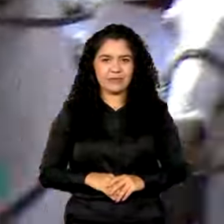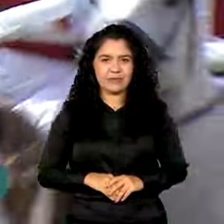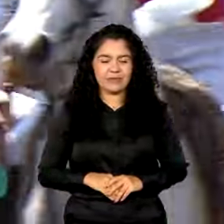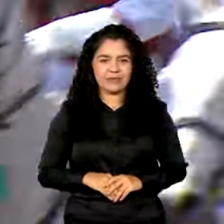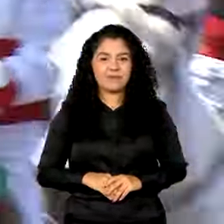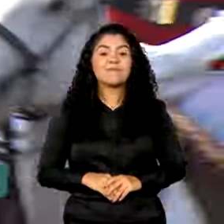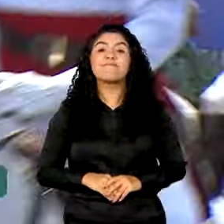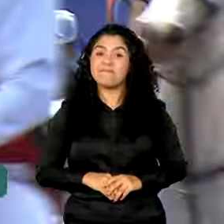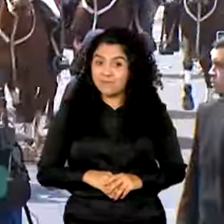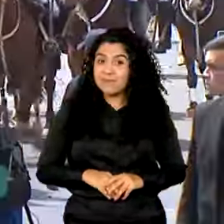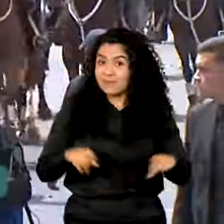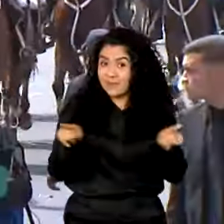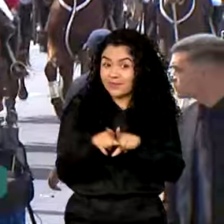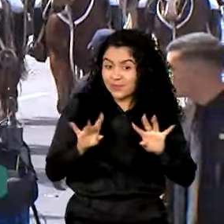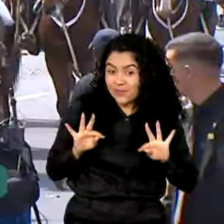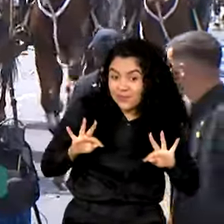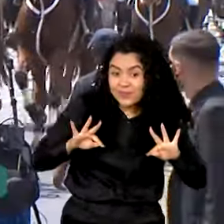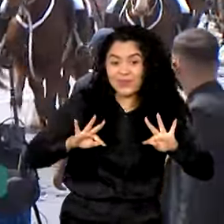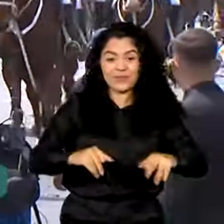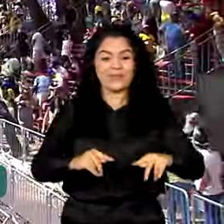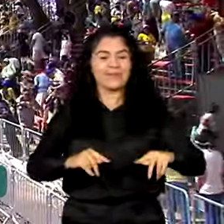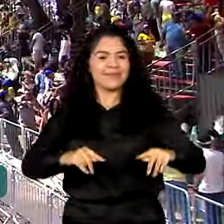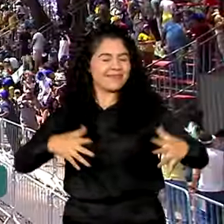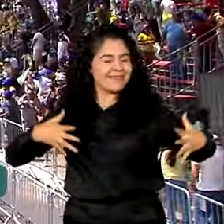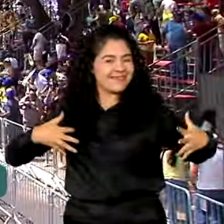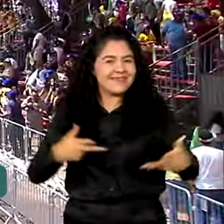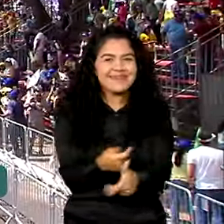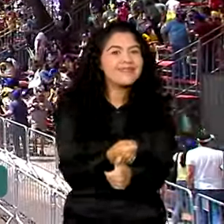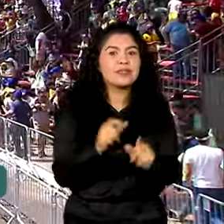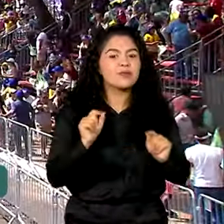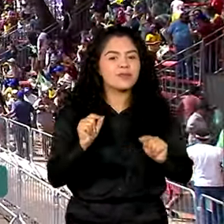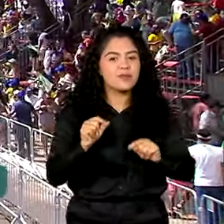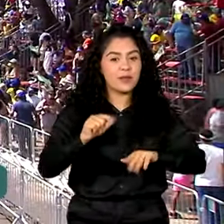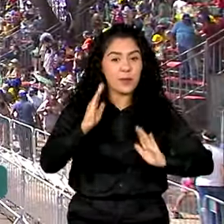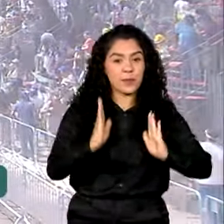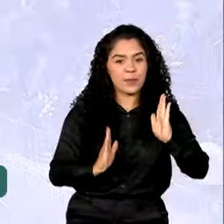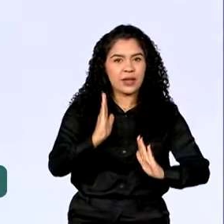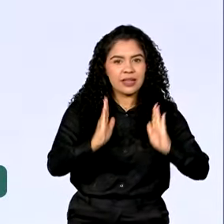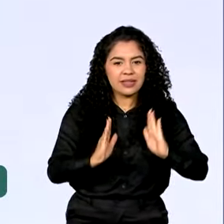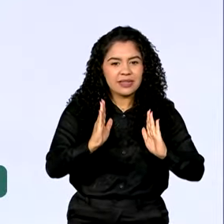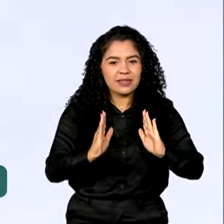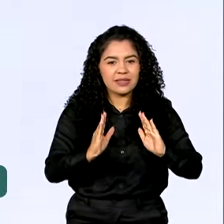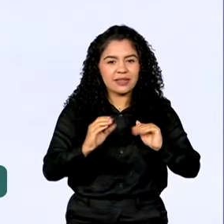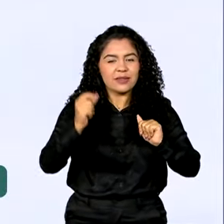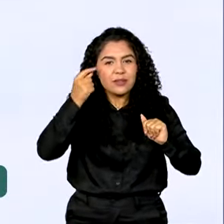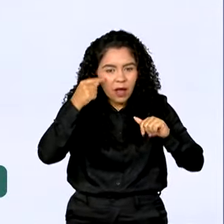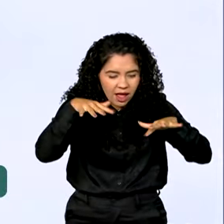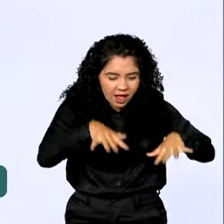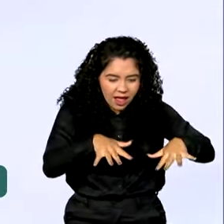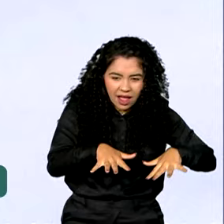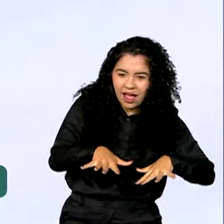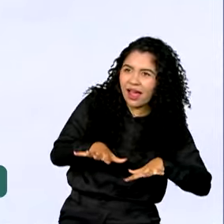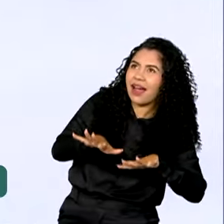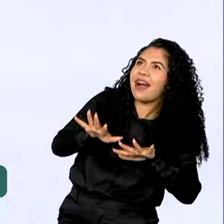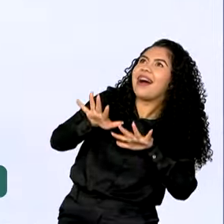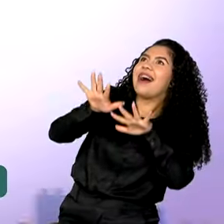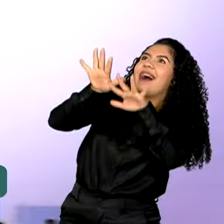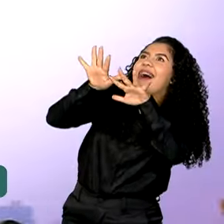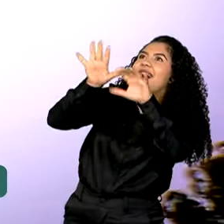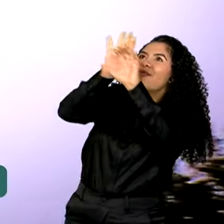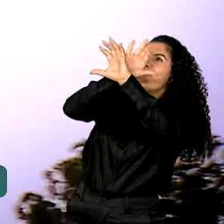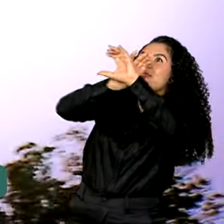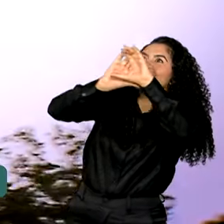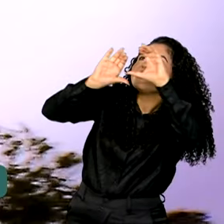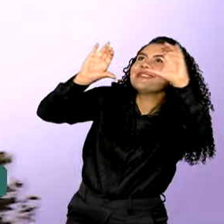E para encerrar com chave de ouro, hora de tirar a atenção da avenida e olhar para o céu.